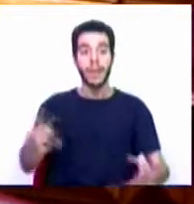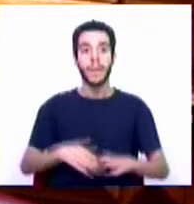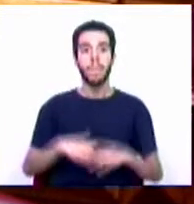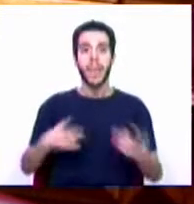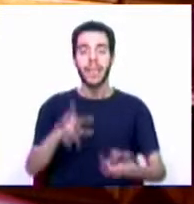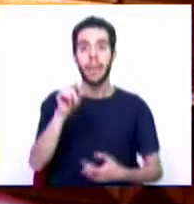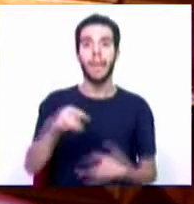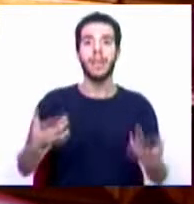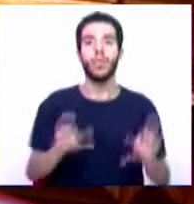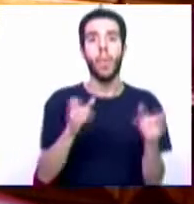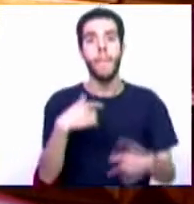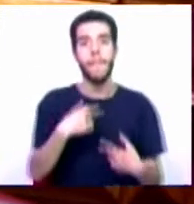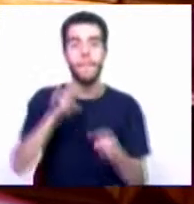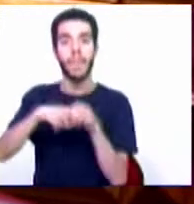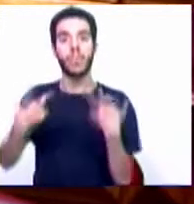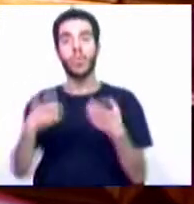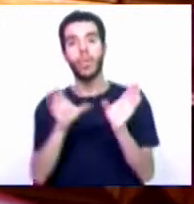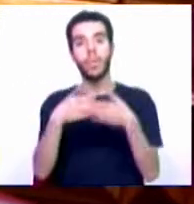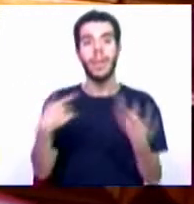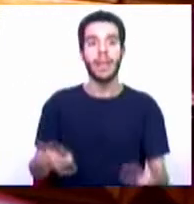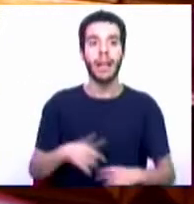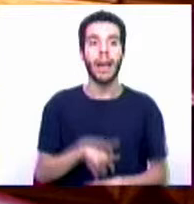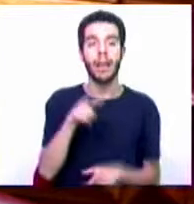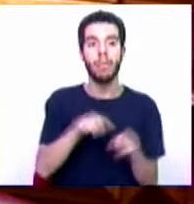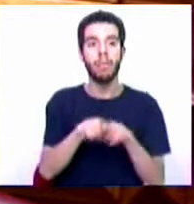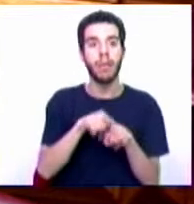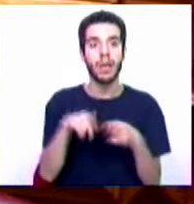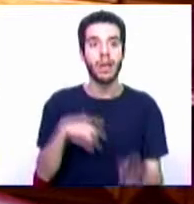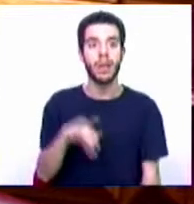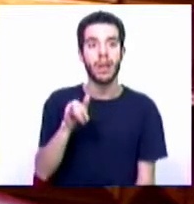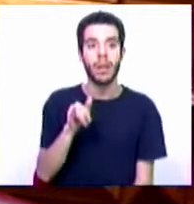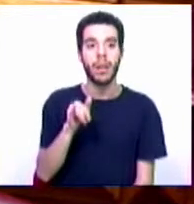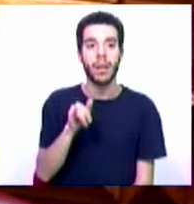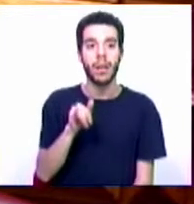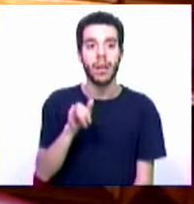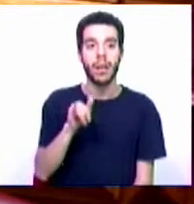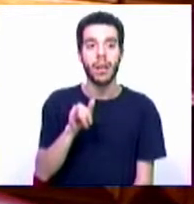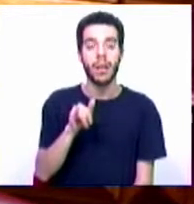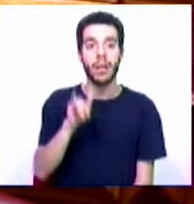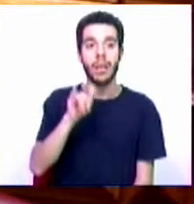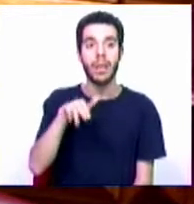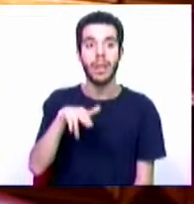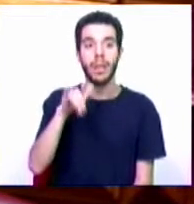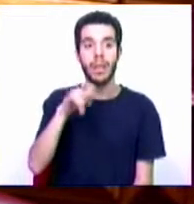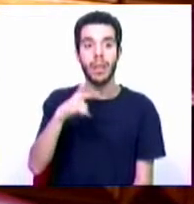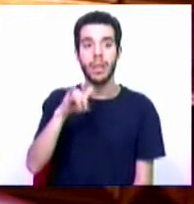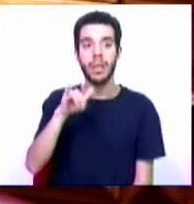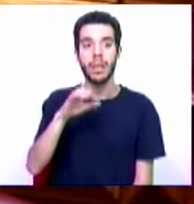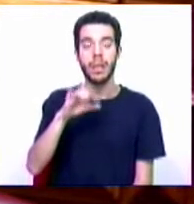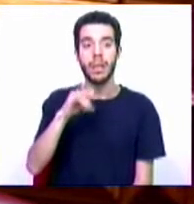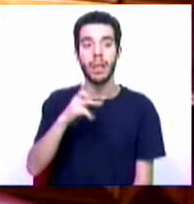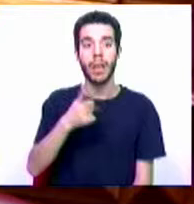e membro do Comitê Consultivo Político das Cíbitas Ineticiado. Carlos